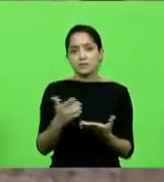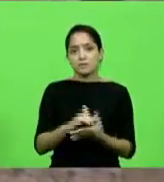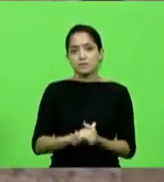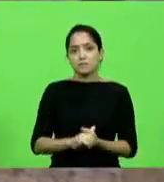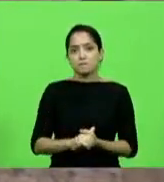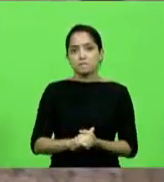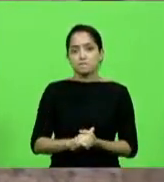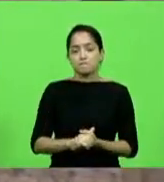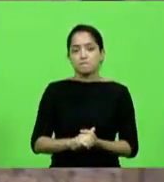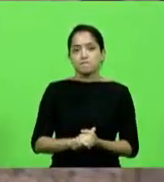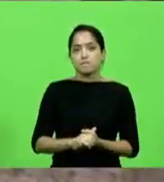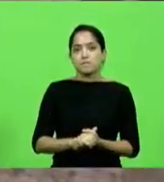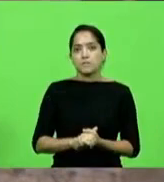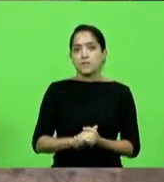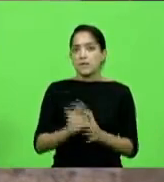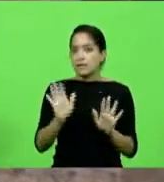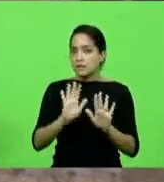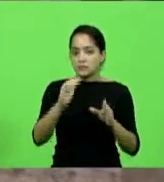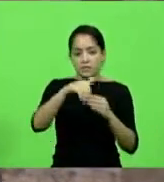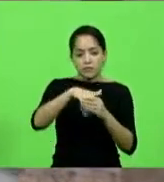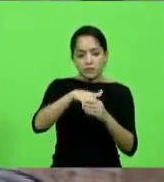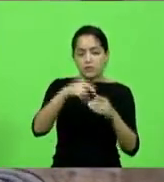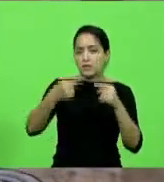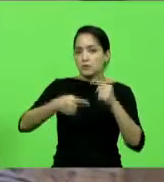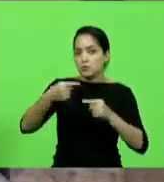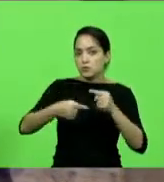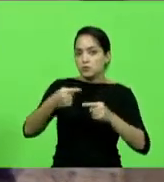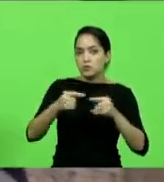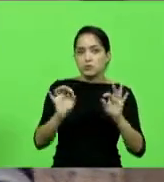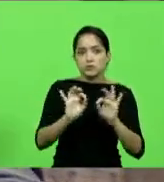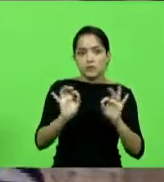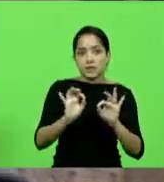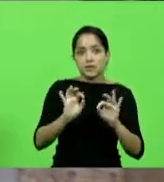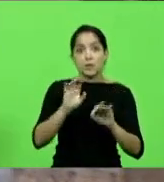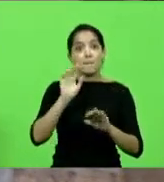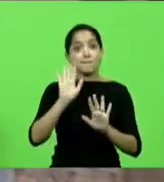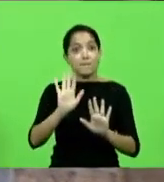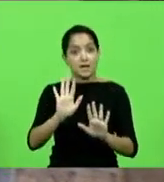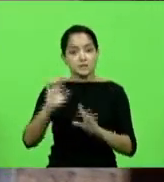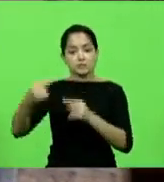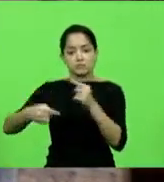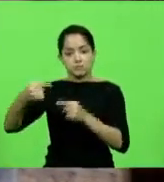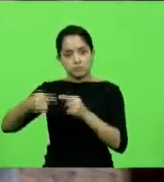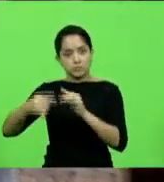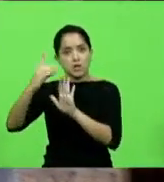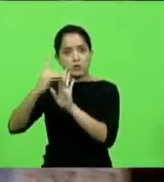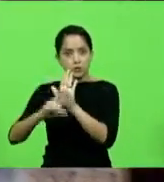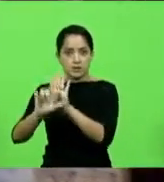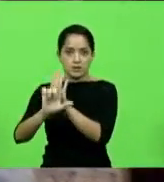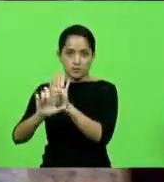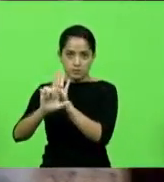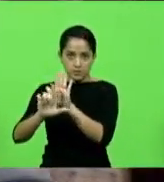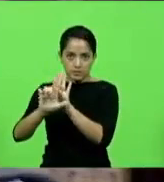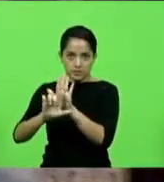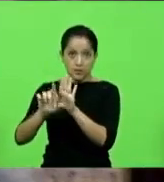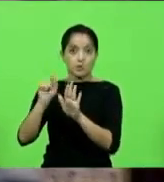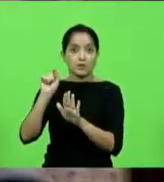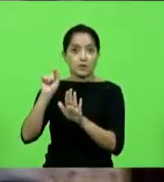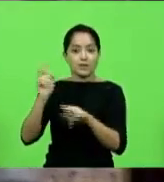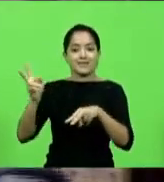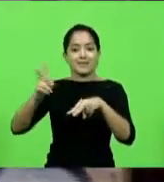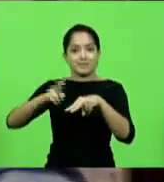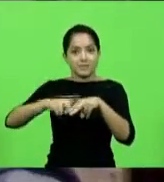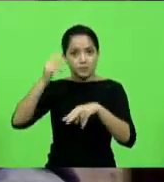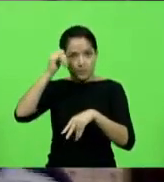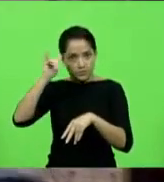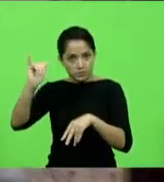Não será, não será votado nem discutido. O que está sendo discutido é o decreto legislativo que trata da prisão preventiva